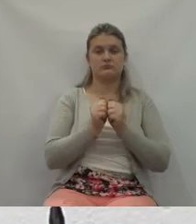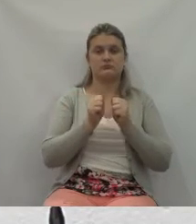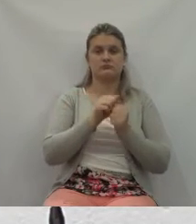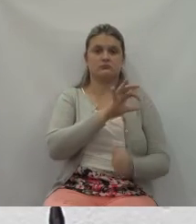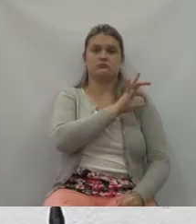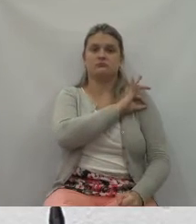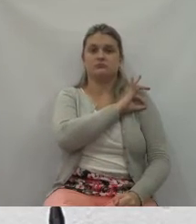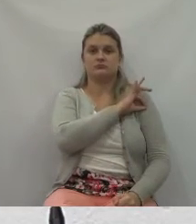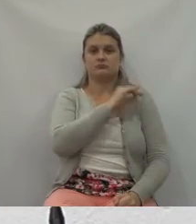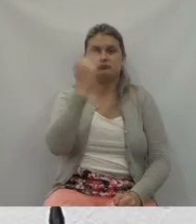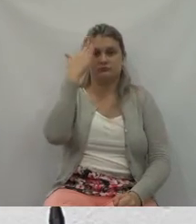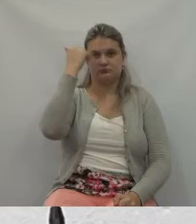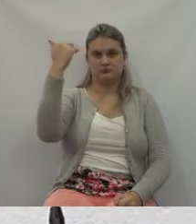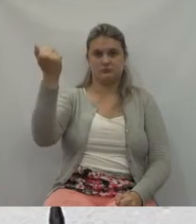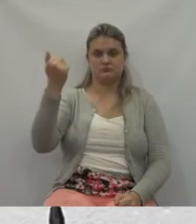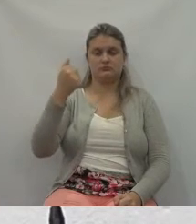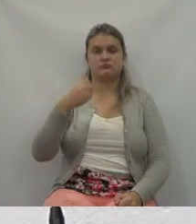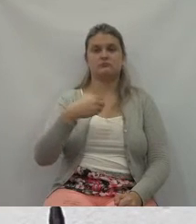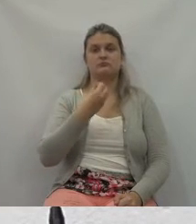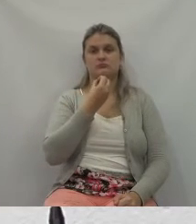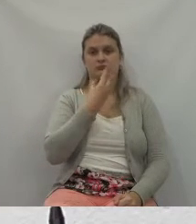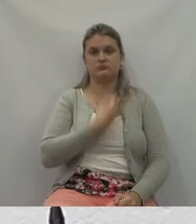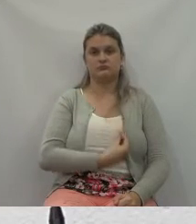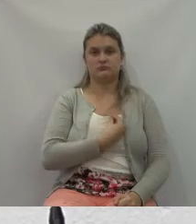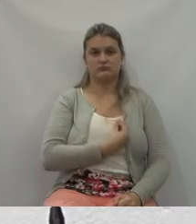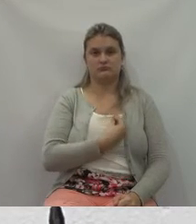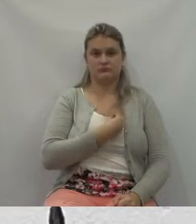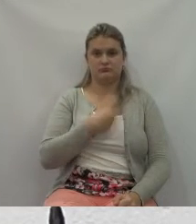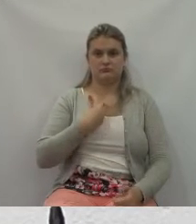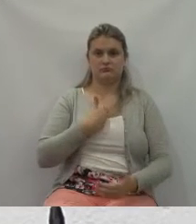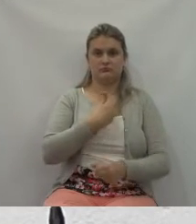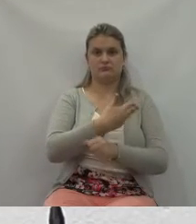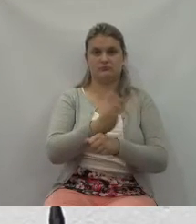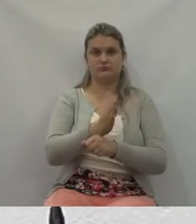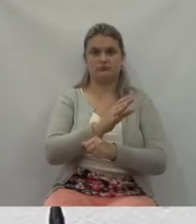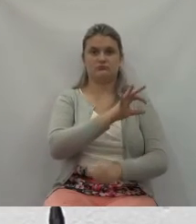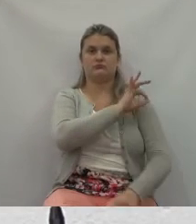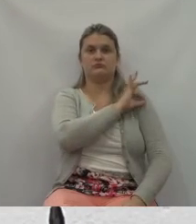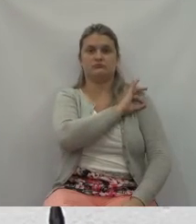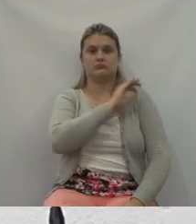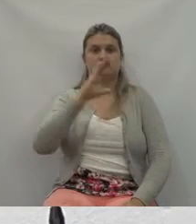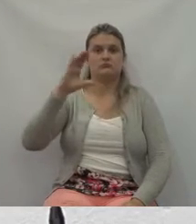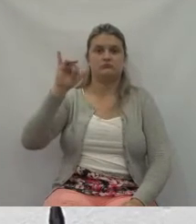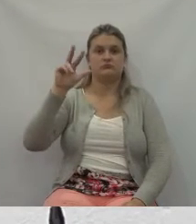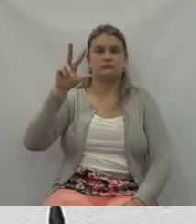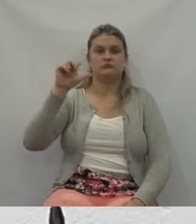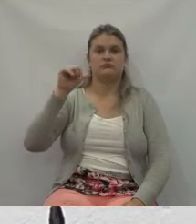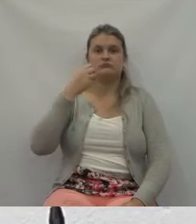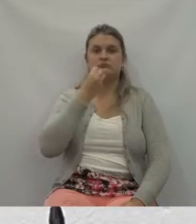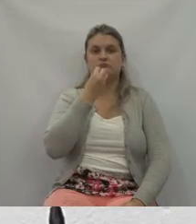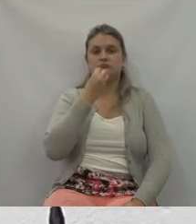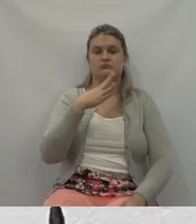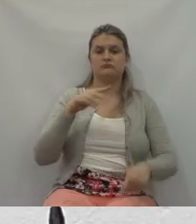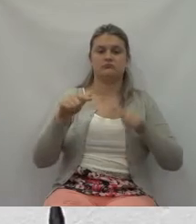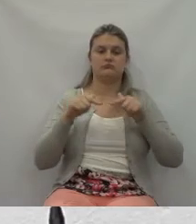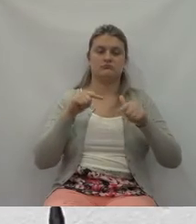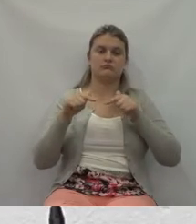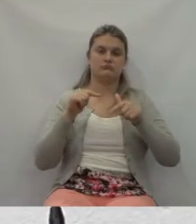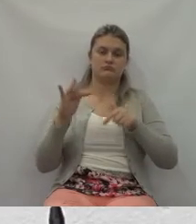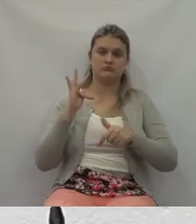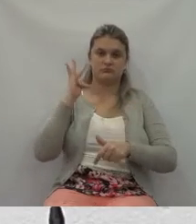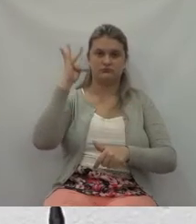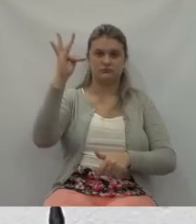vida longa para você frente à Polícia Civil e continue conquistando reconhecimentos como esse.